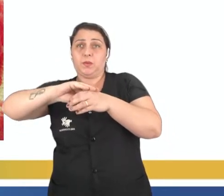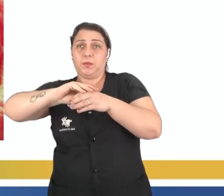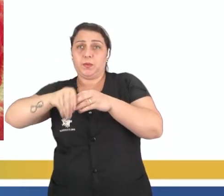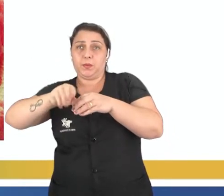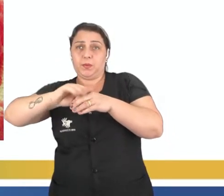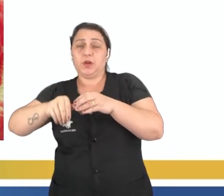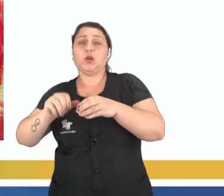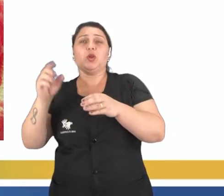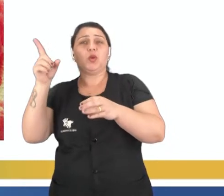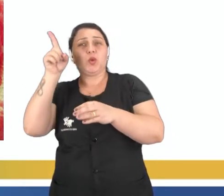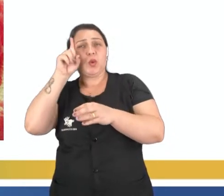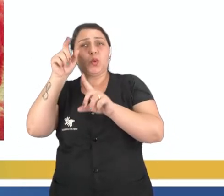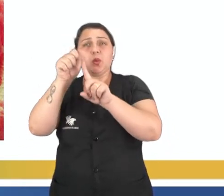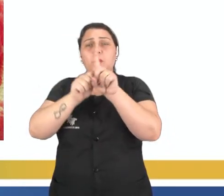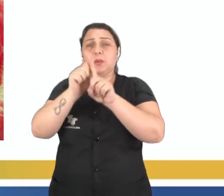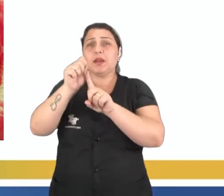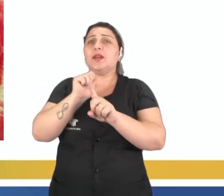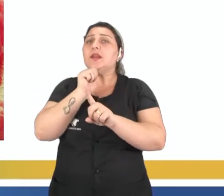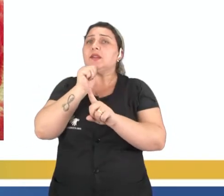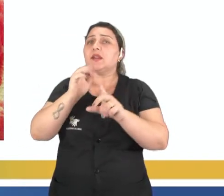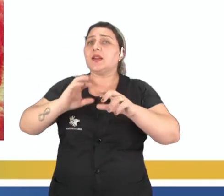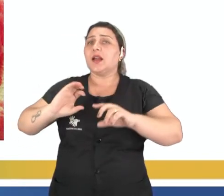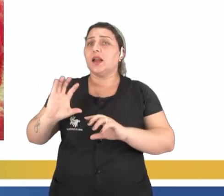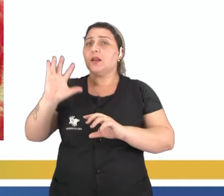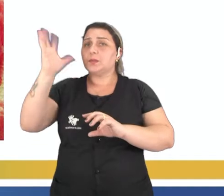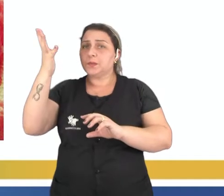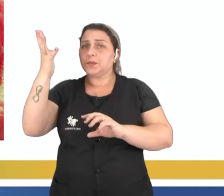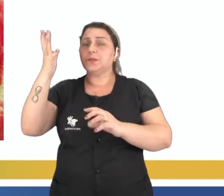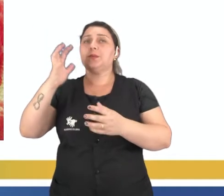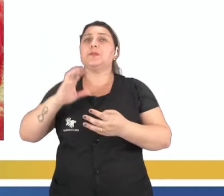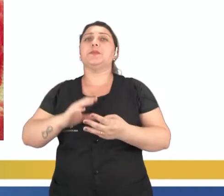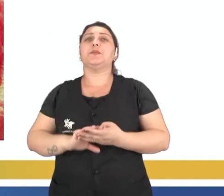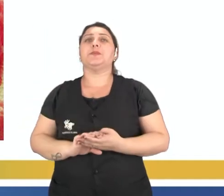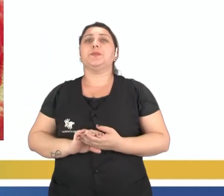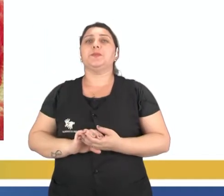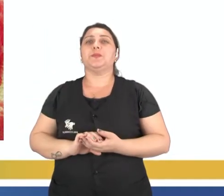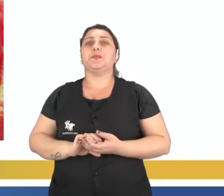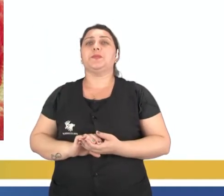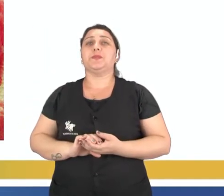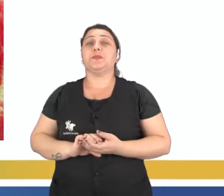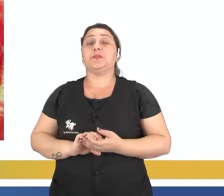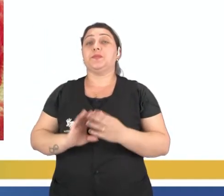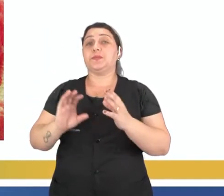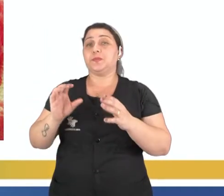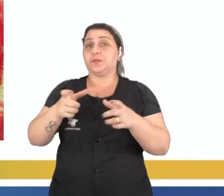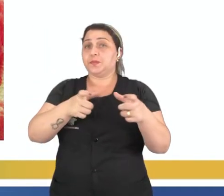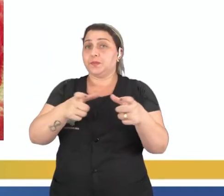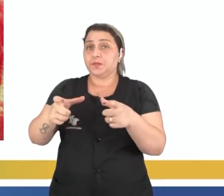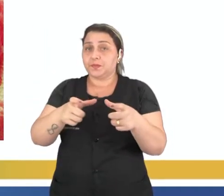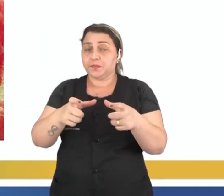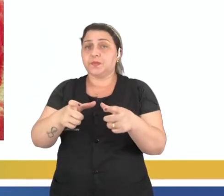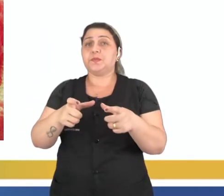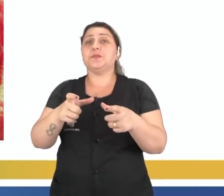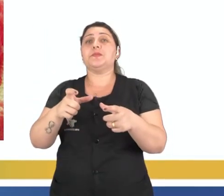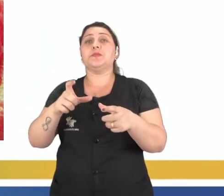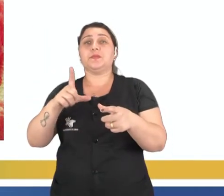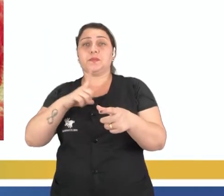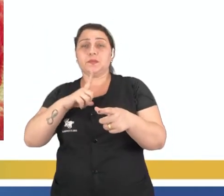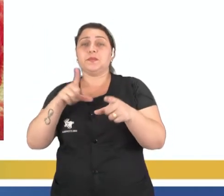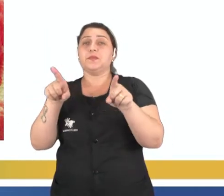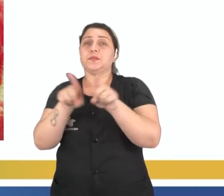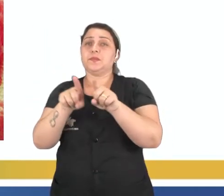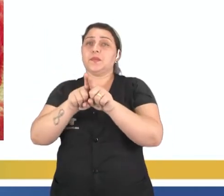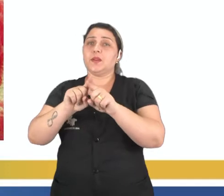mensalmente e vai permitir com que ocorra a menstruação. E é nesse local onde vai ocorrer